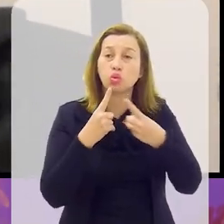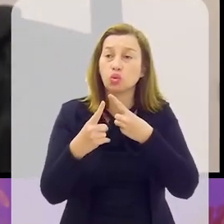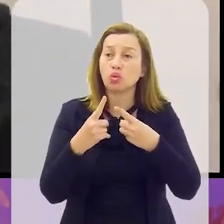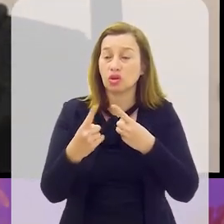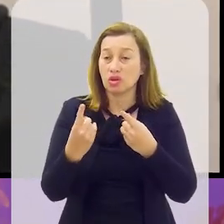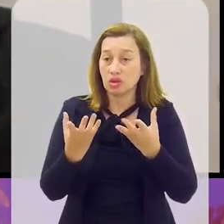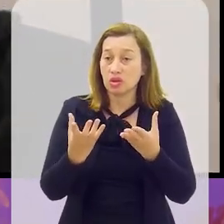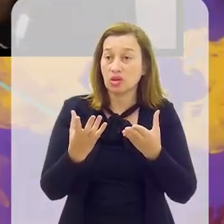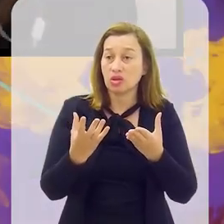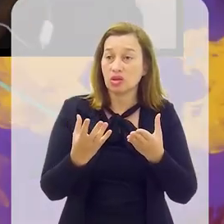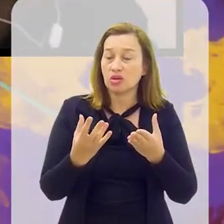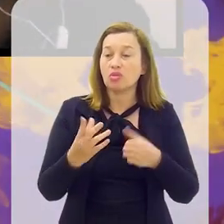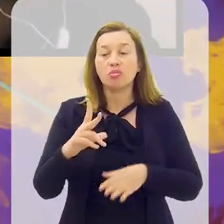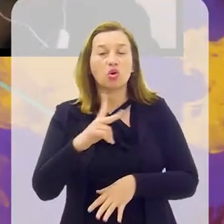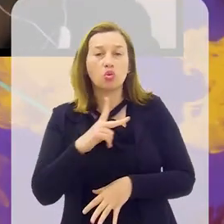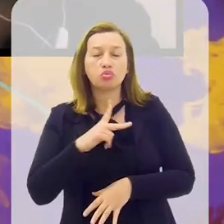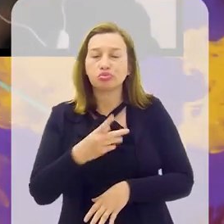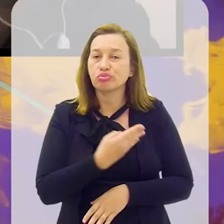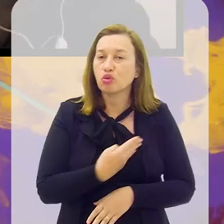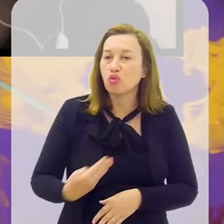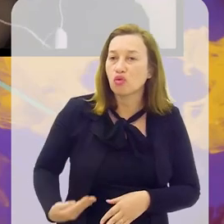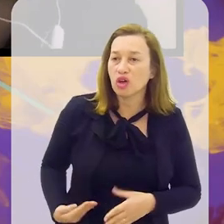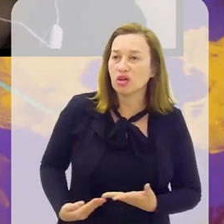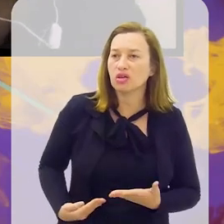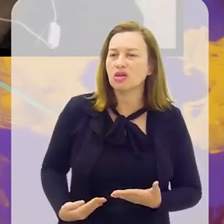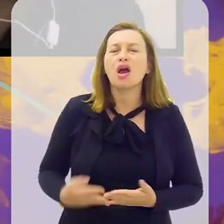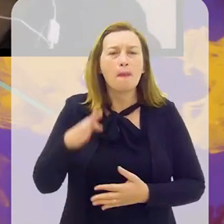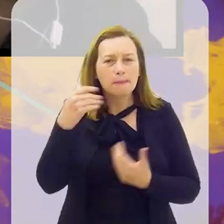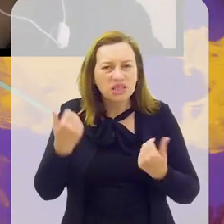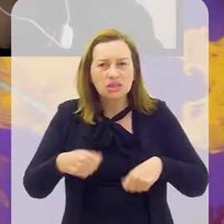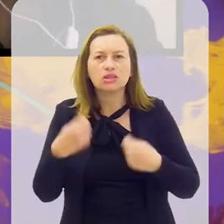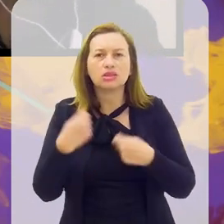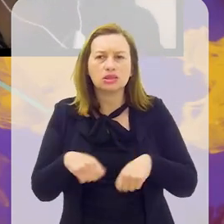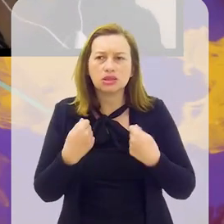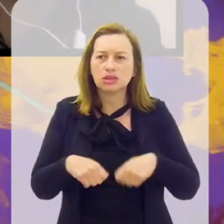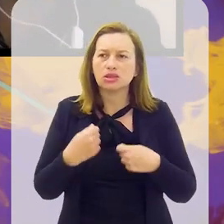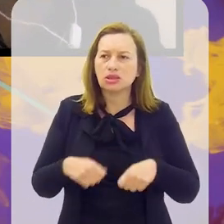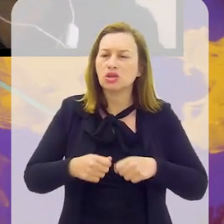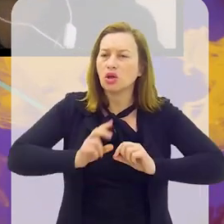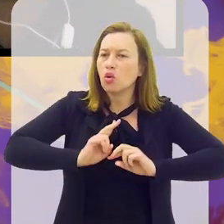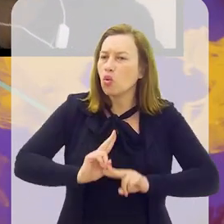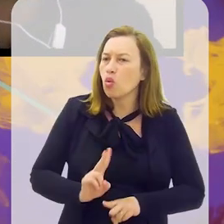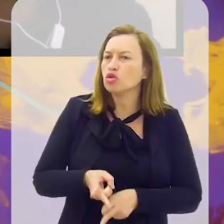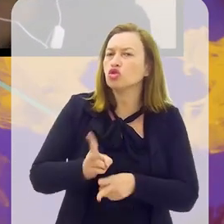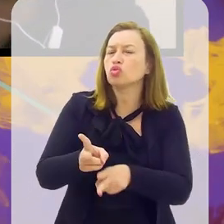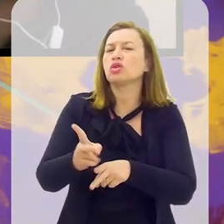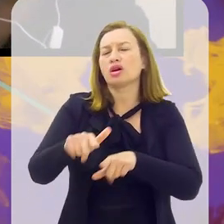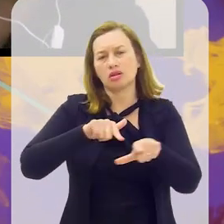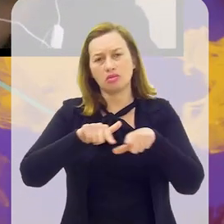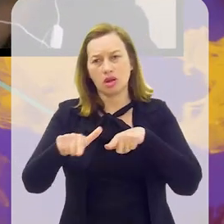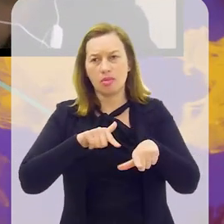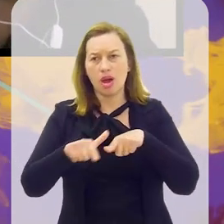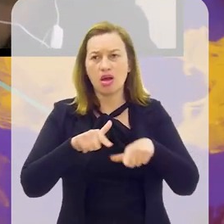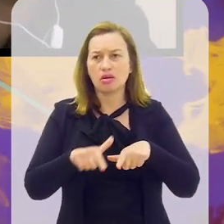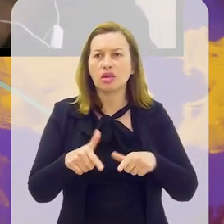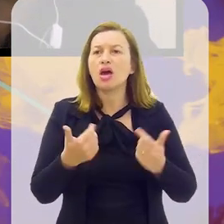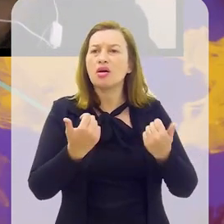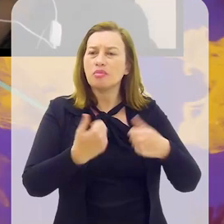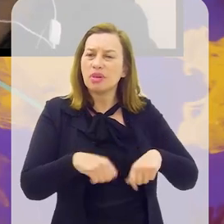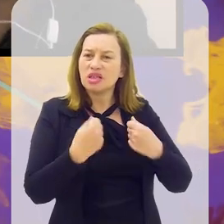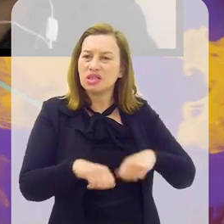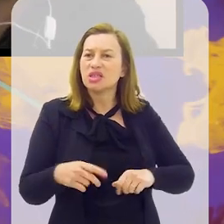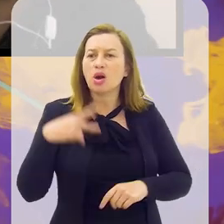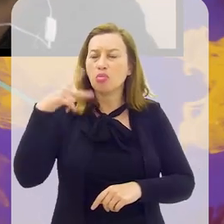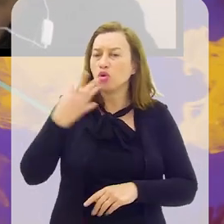que foi promovido pelo próprio governo. Então, é preciso que a gente dê continuidade a isso, né?